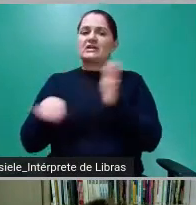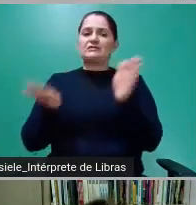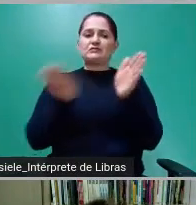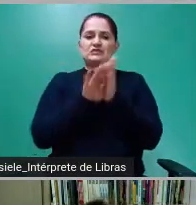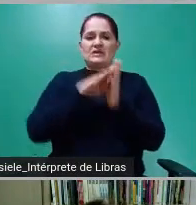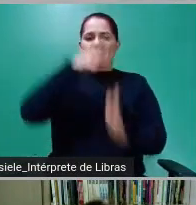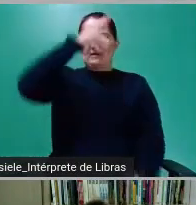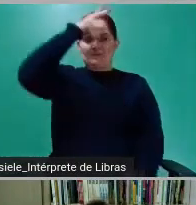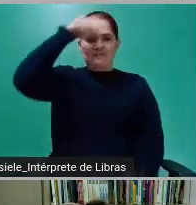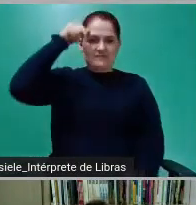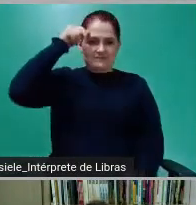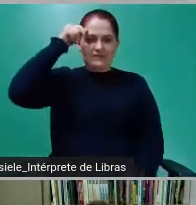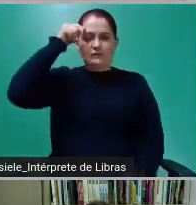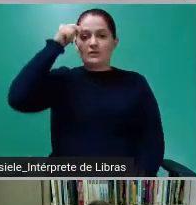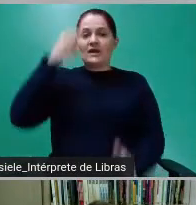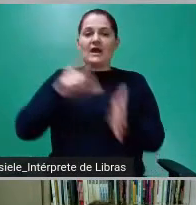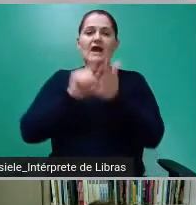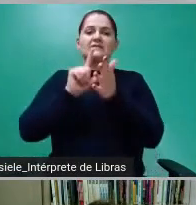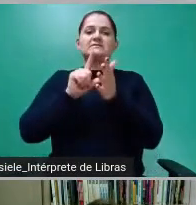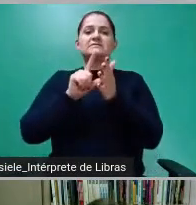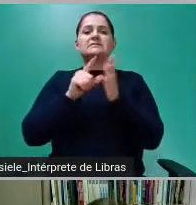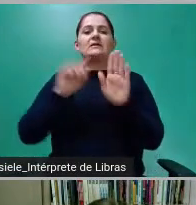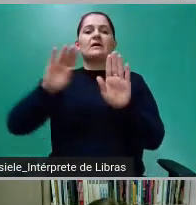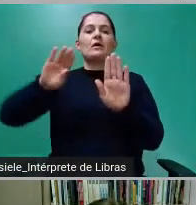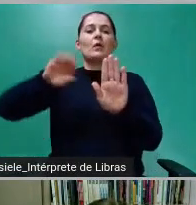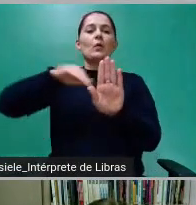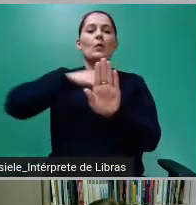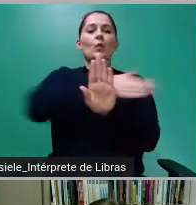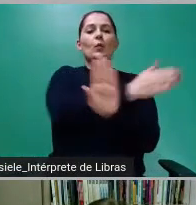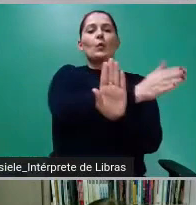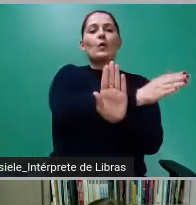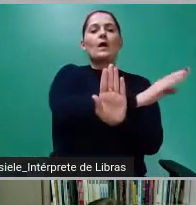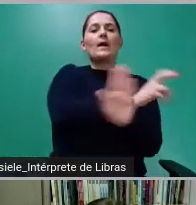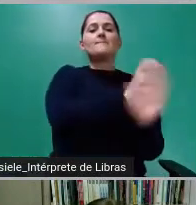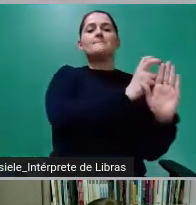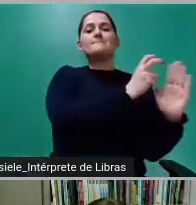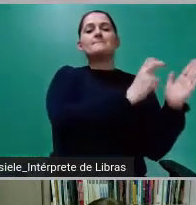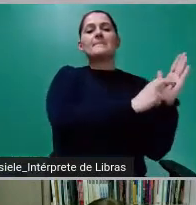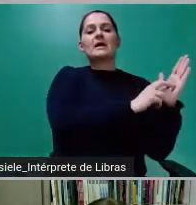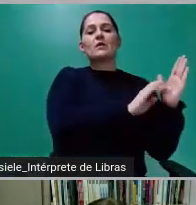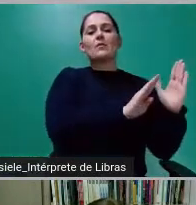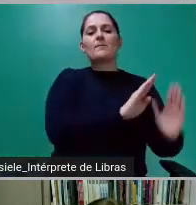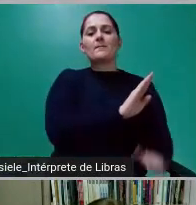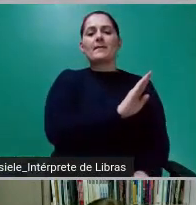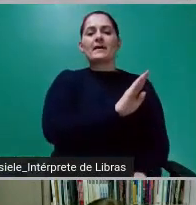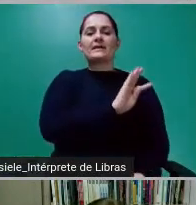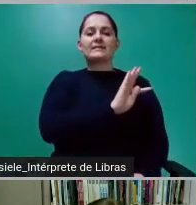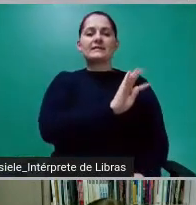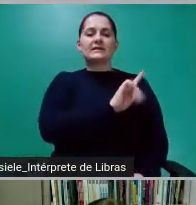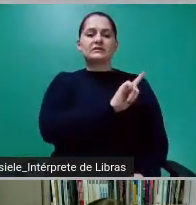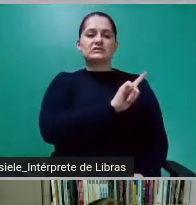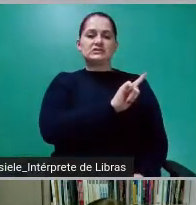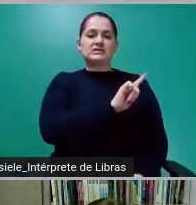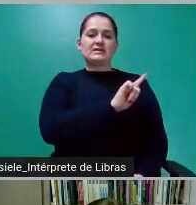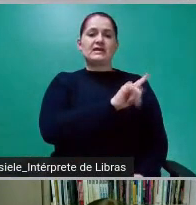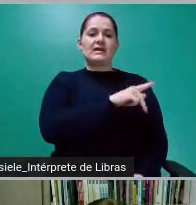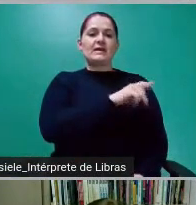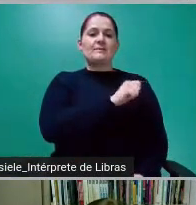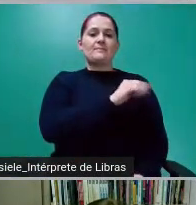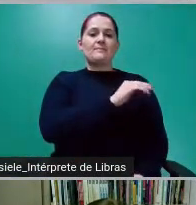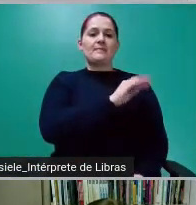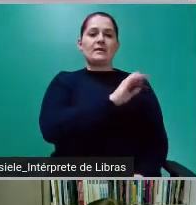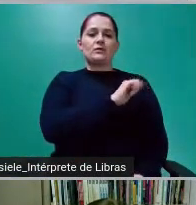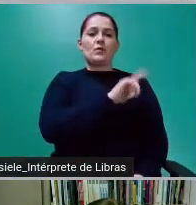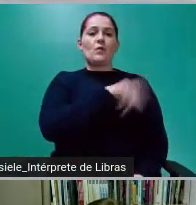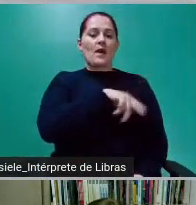Horizonte, ele vazava para o BTG Pactual, que no caso que a gente está falando aqui é o investidor